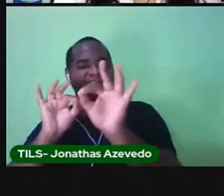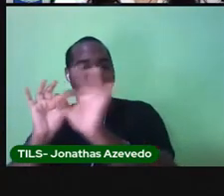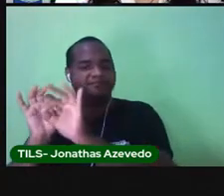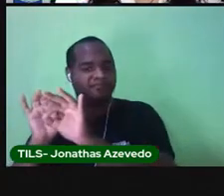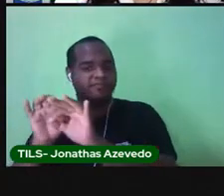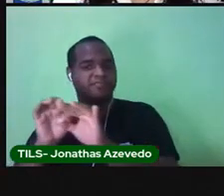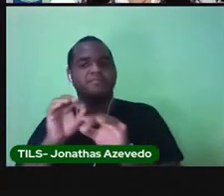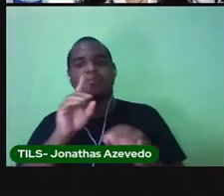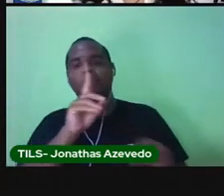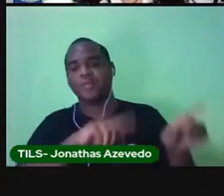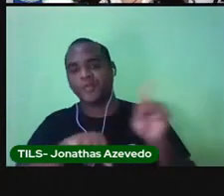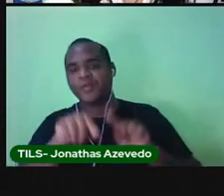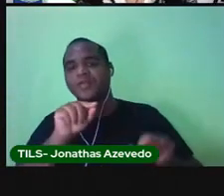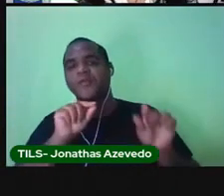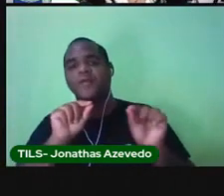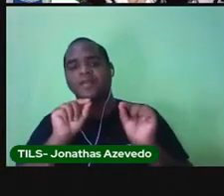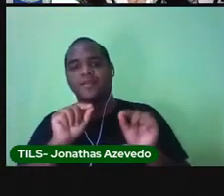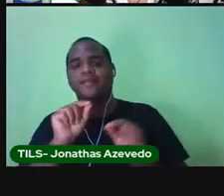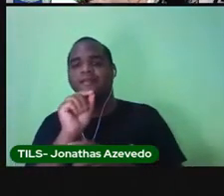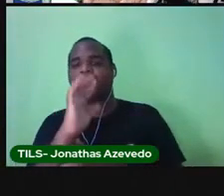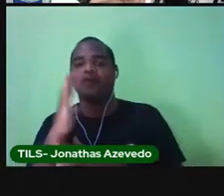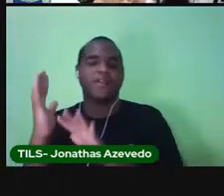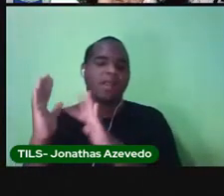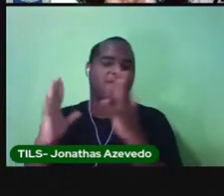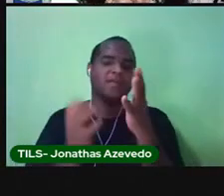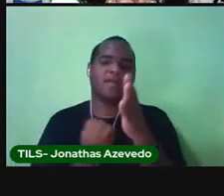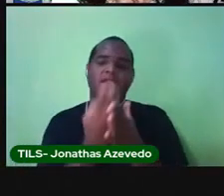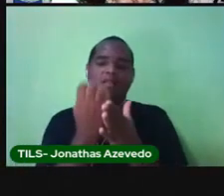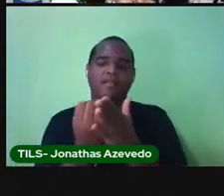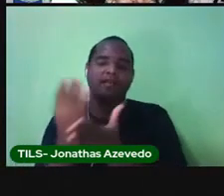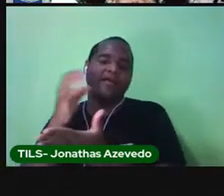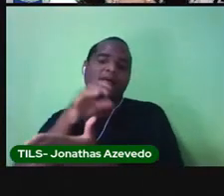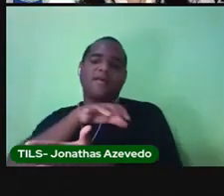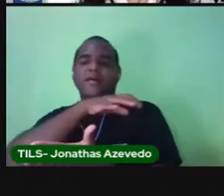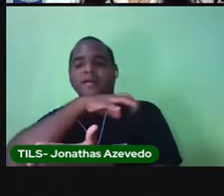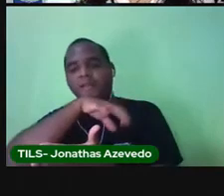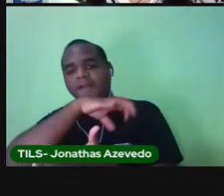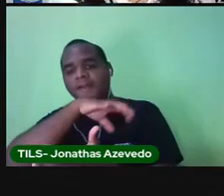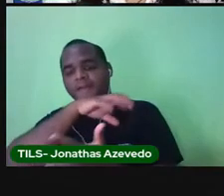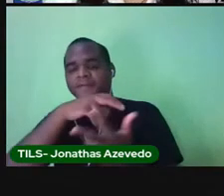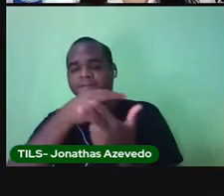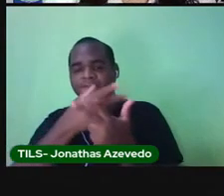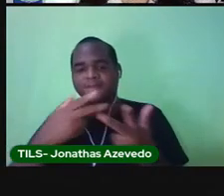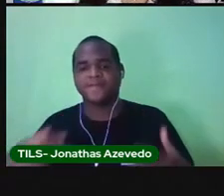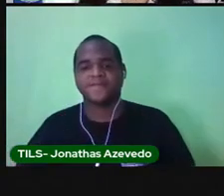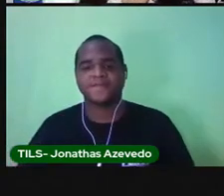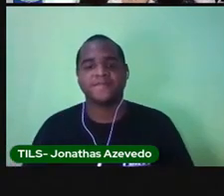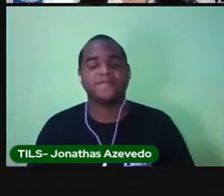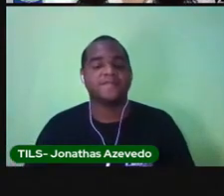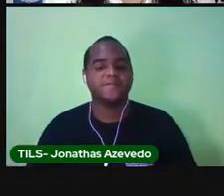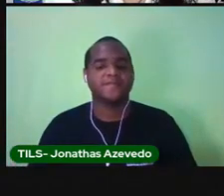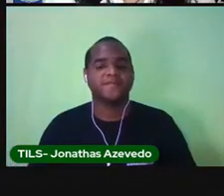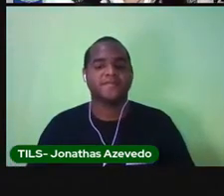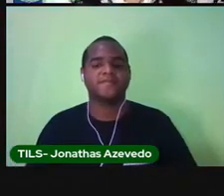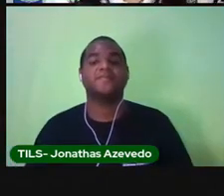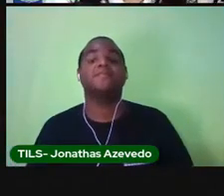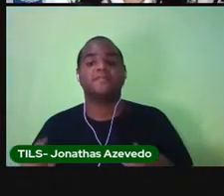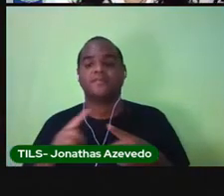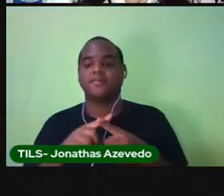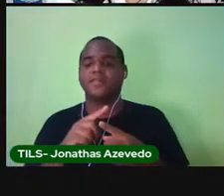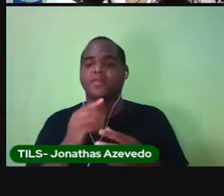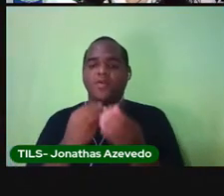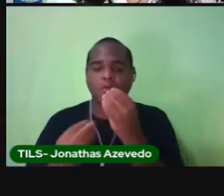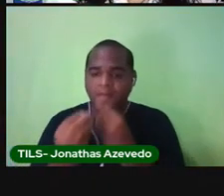e o predomínio de plantações e a criação de animais. Tudo que nós comemos na